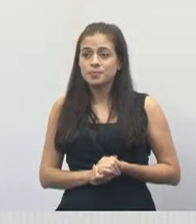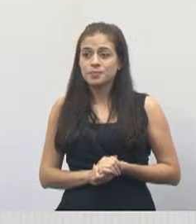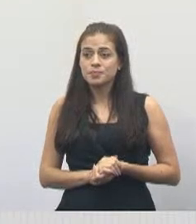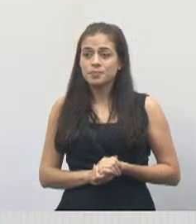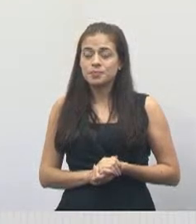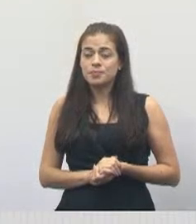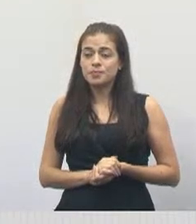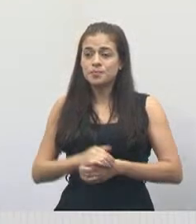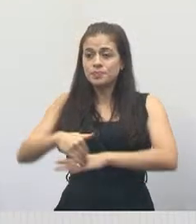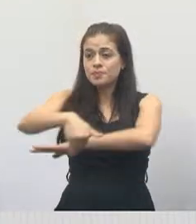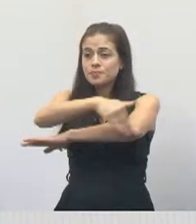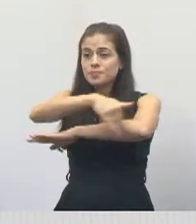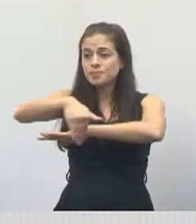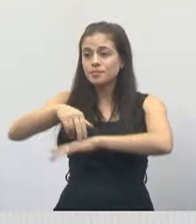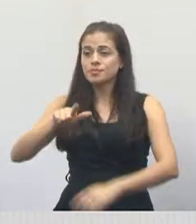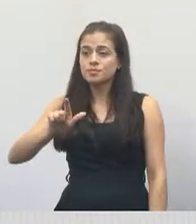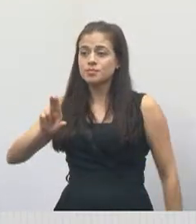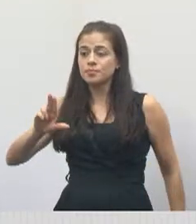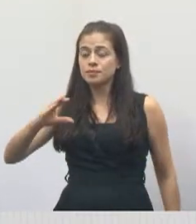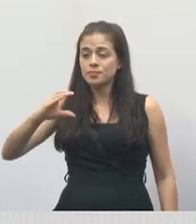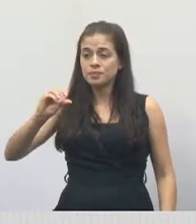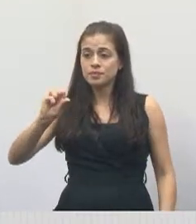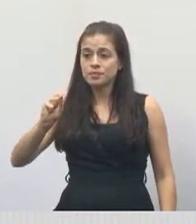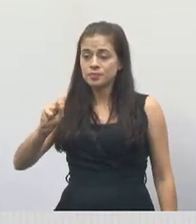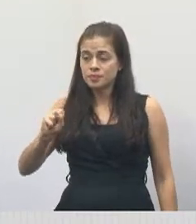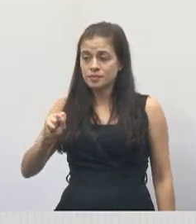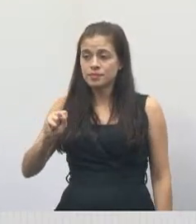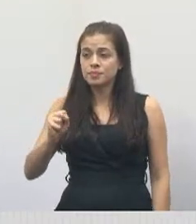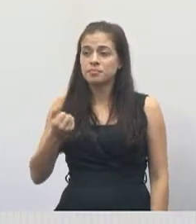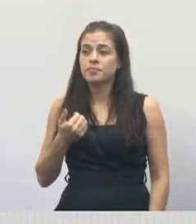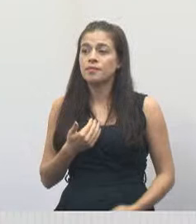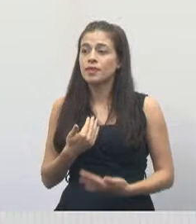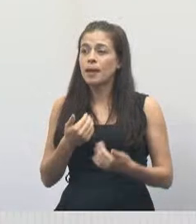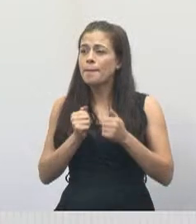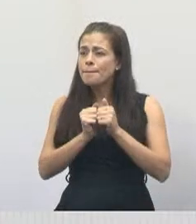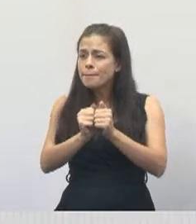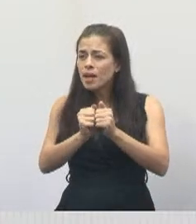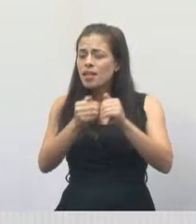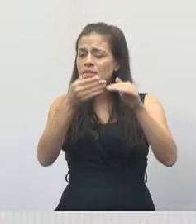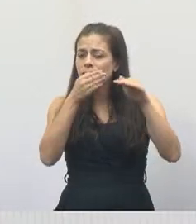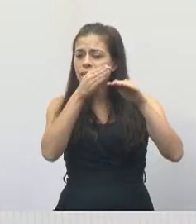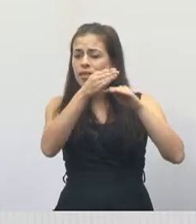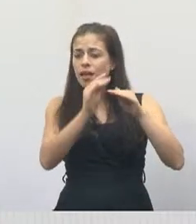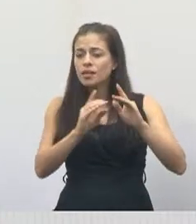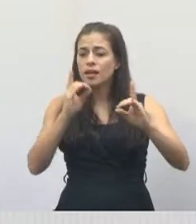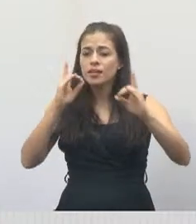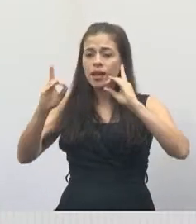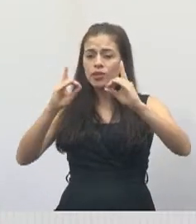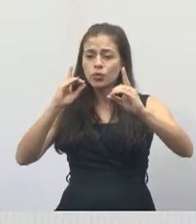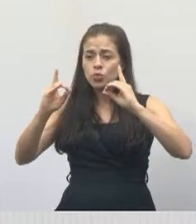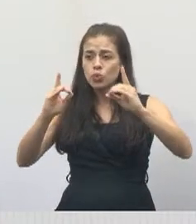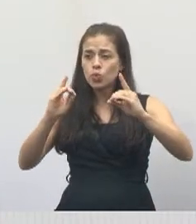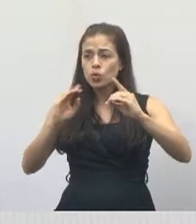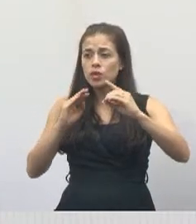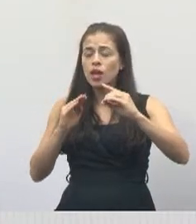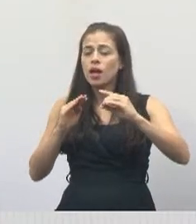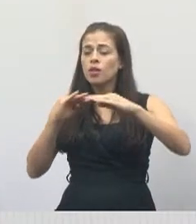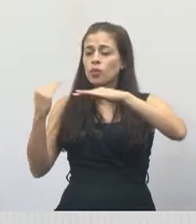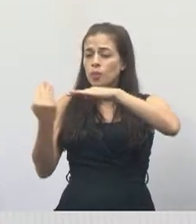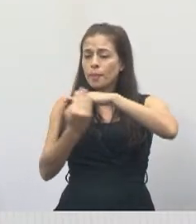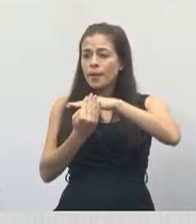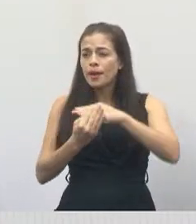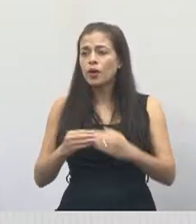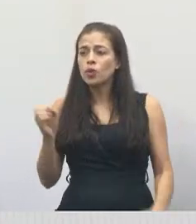avenida Lucas Nogueira H6. Próxima a Dutra, no bairro Nova Jacareí.